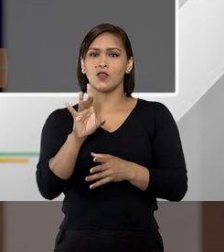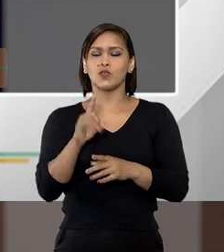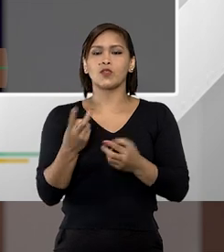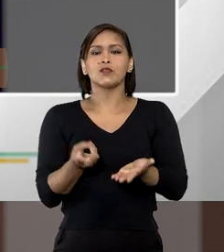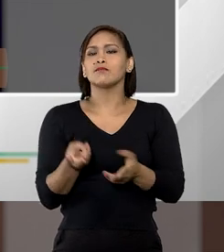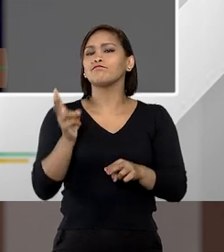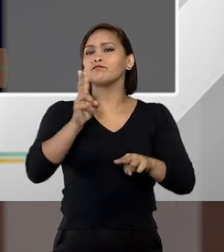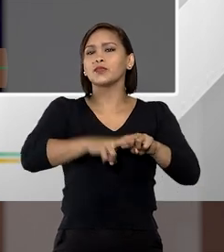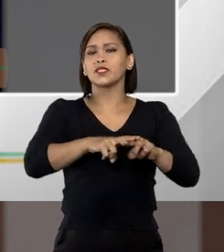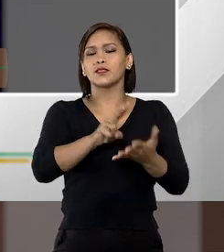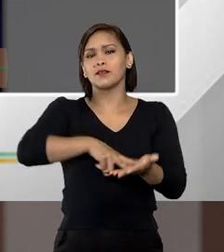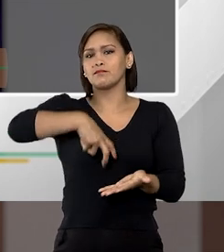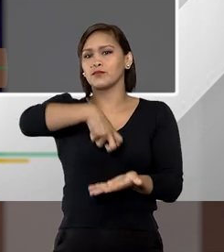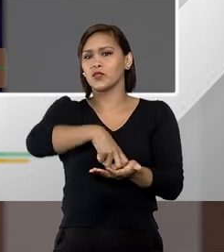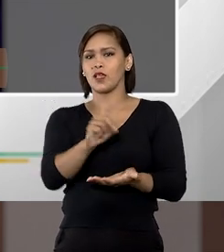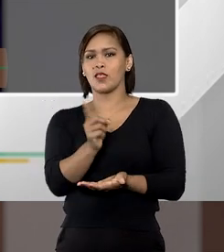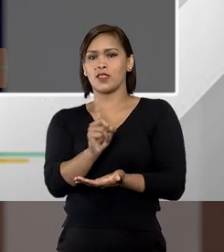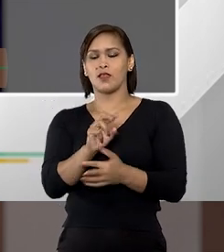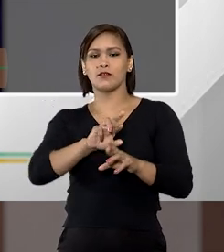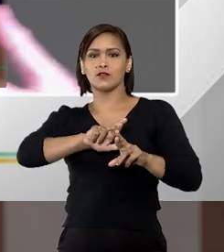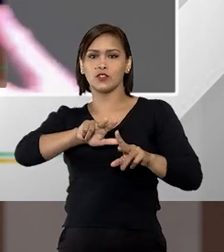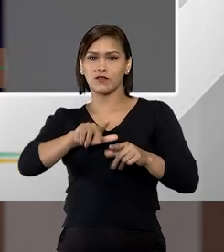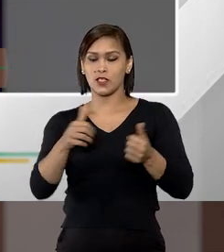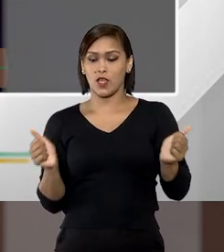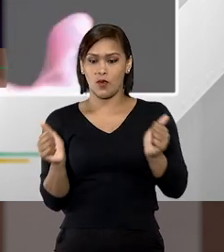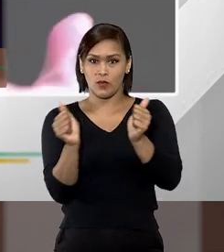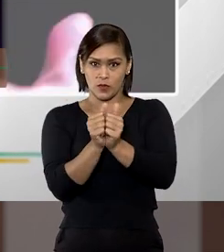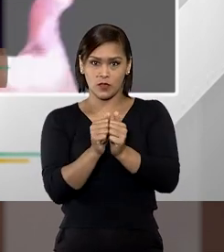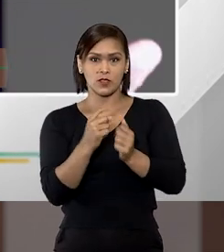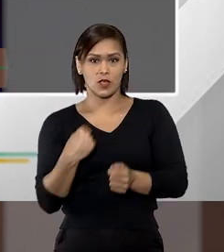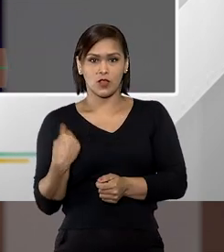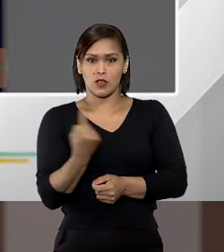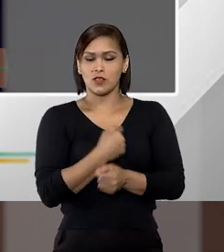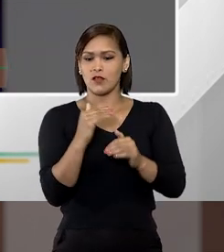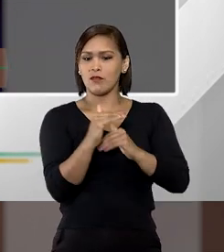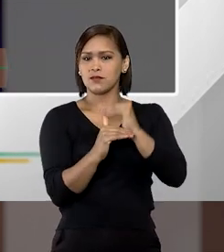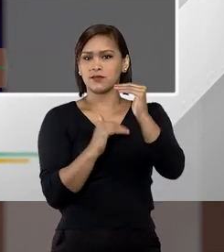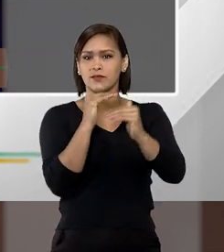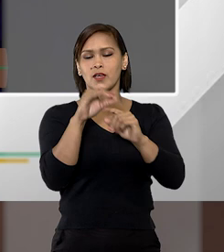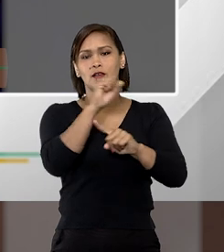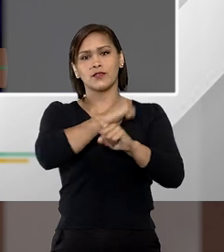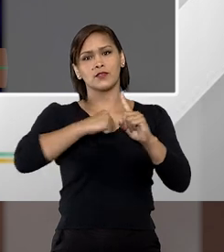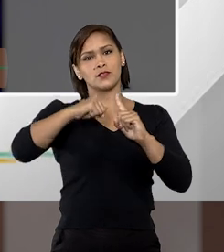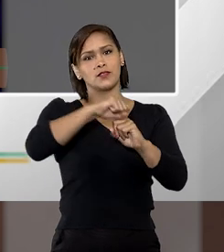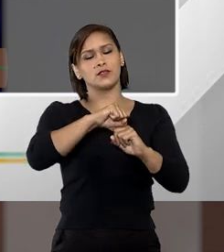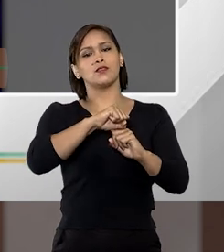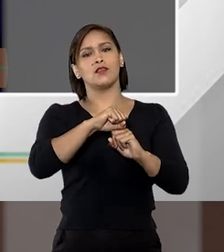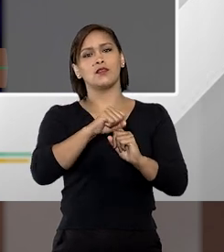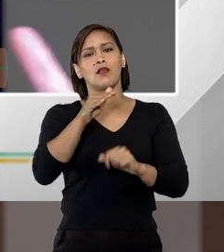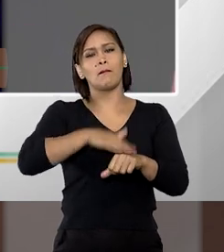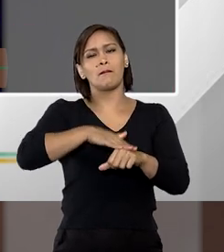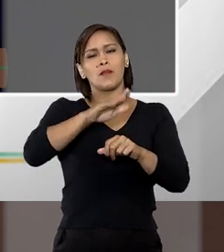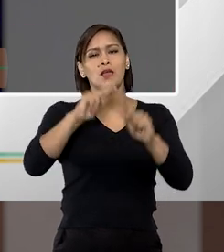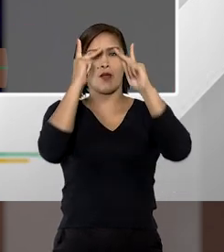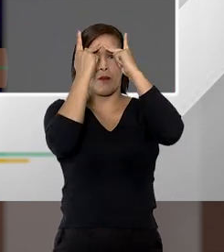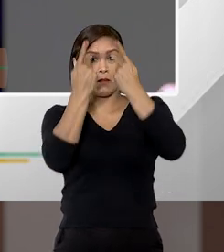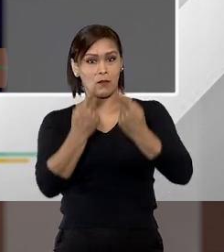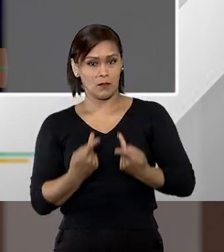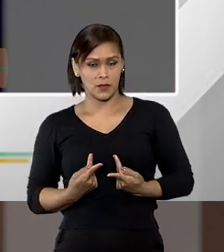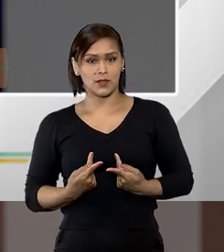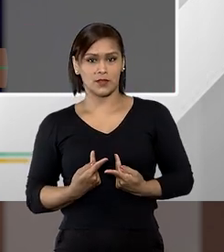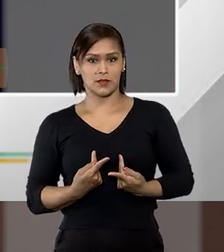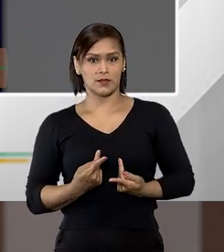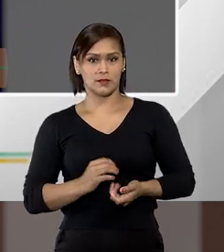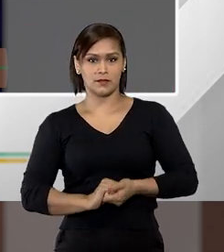prender e punir e é só assim unidos é que nós vamos construir uma sociedade muito mais humana